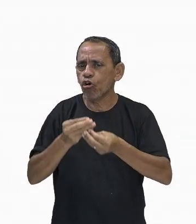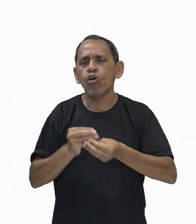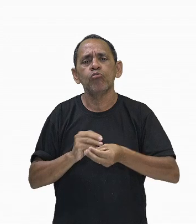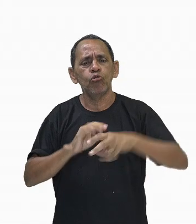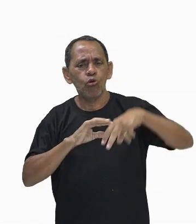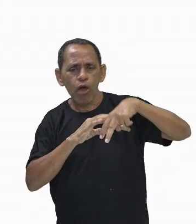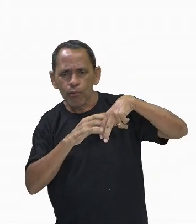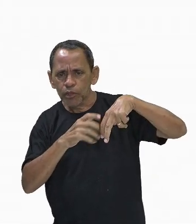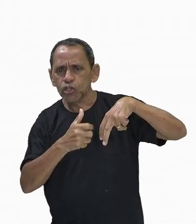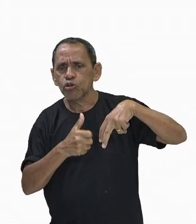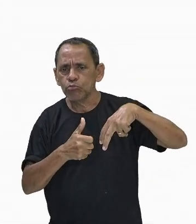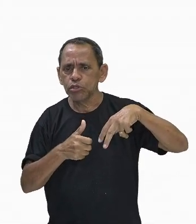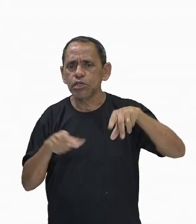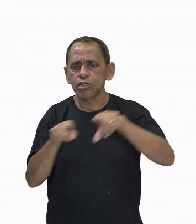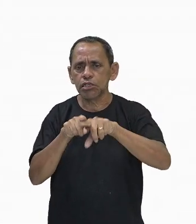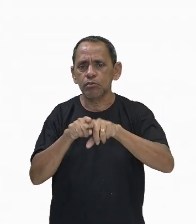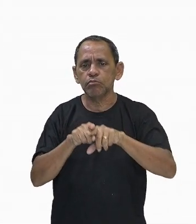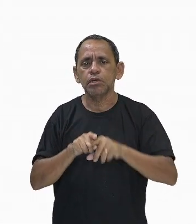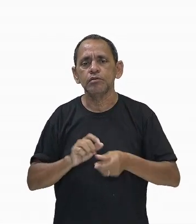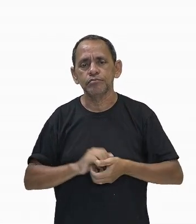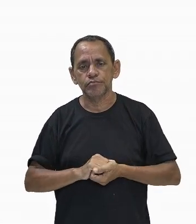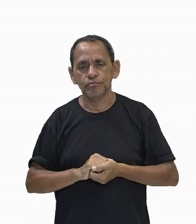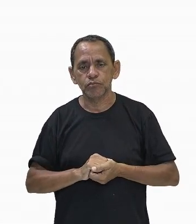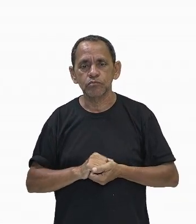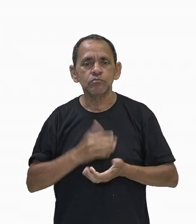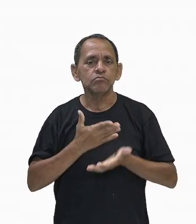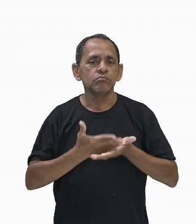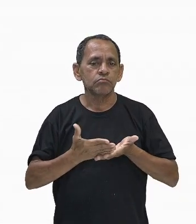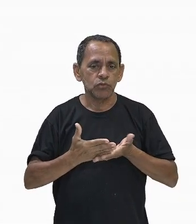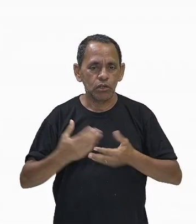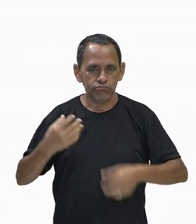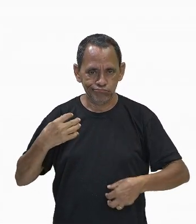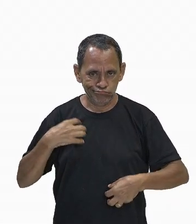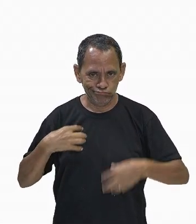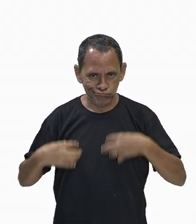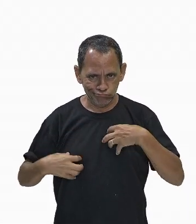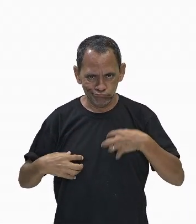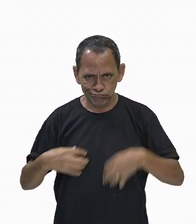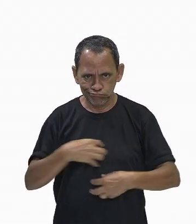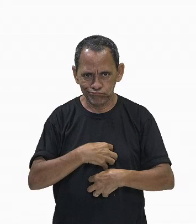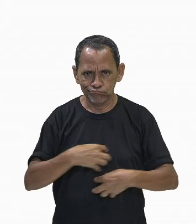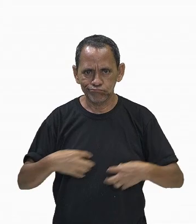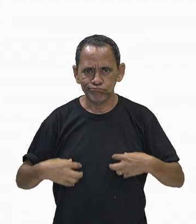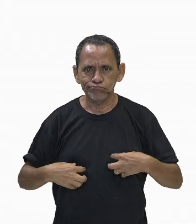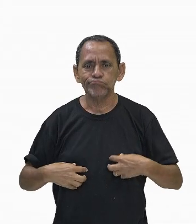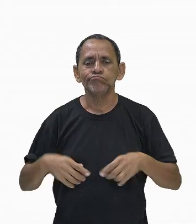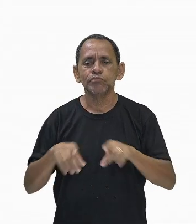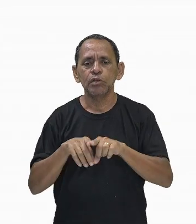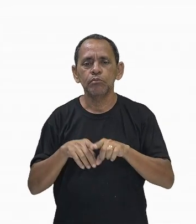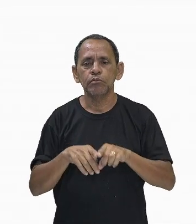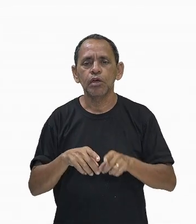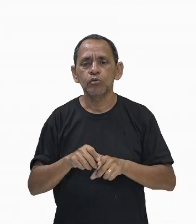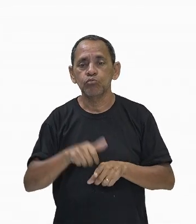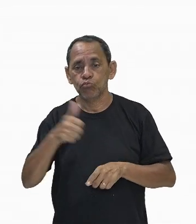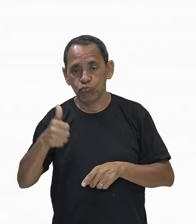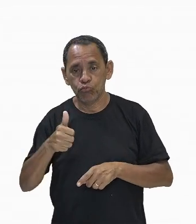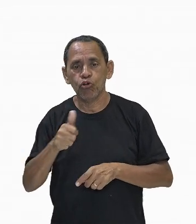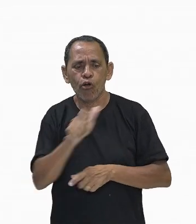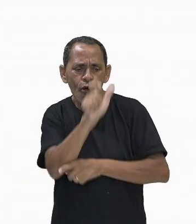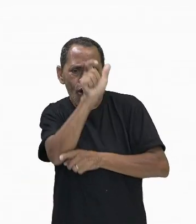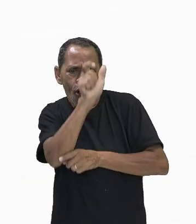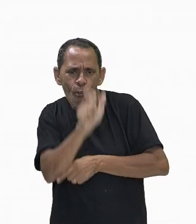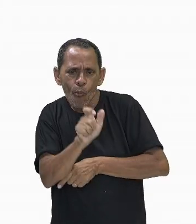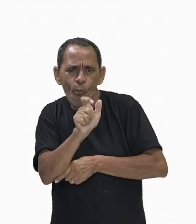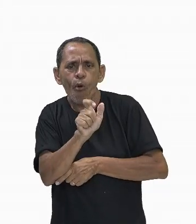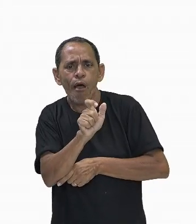Sistema Imune. A começar aí pelos órgãos, o primeiro que eu trago para vocês é a medula óssea. Essa